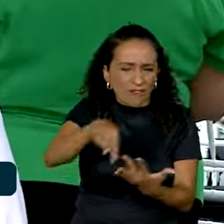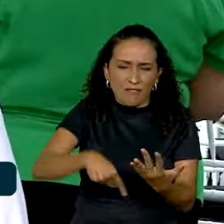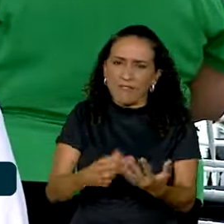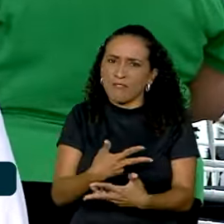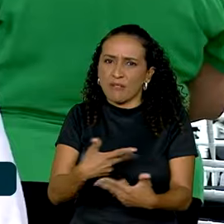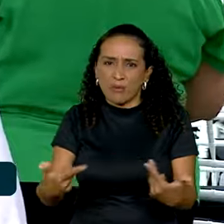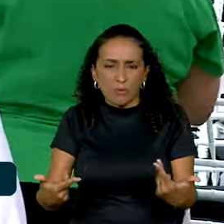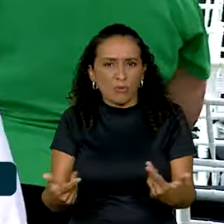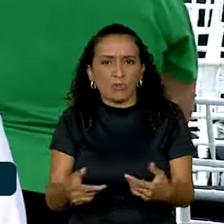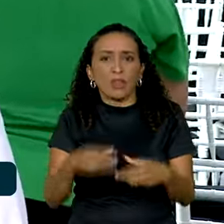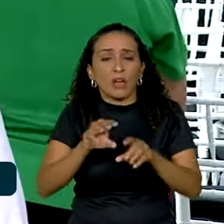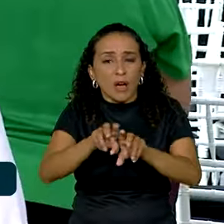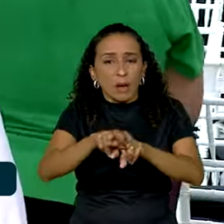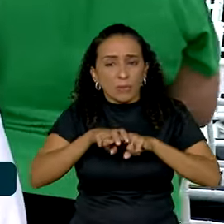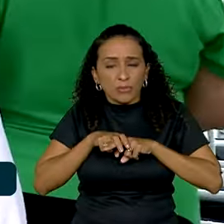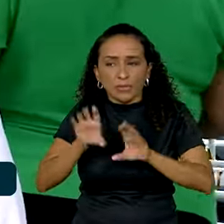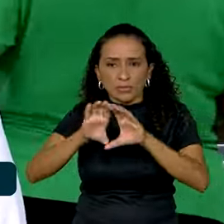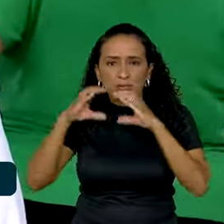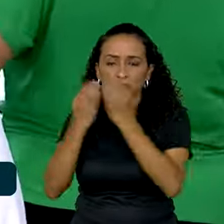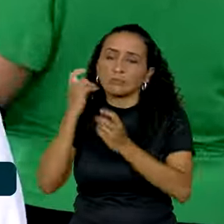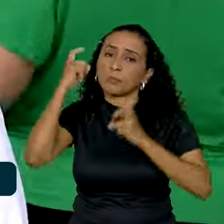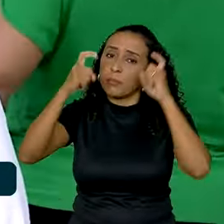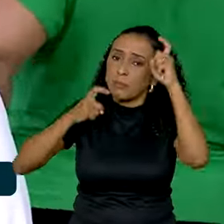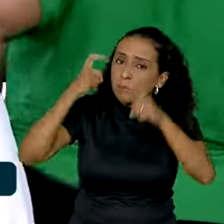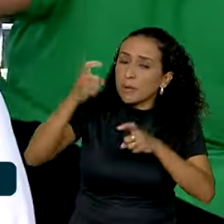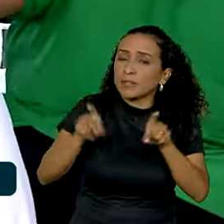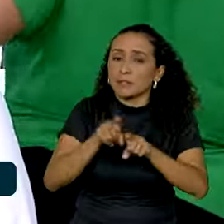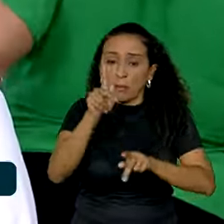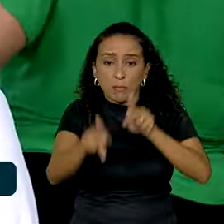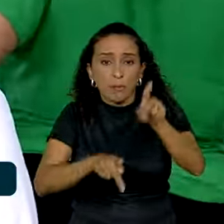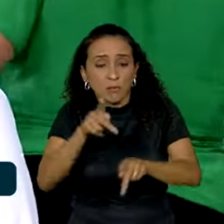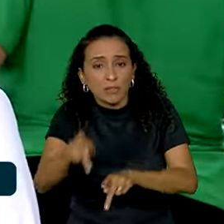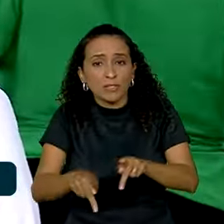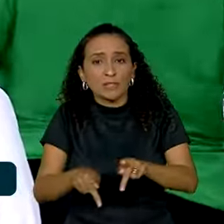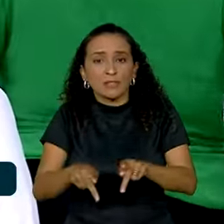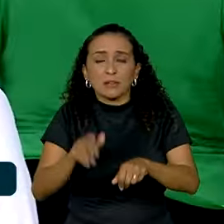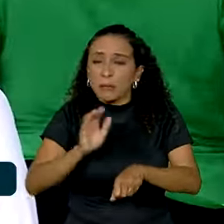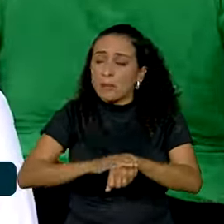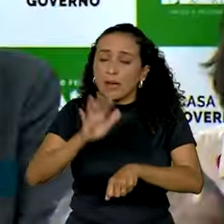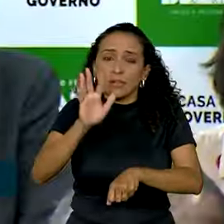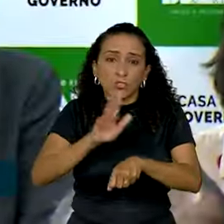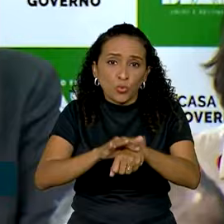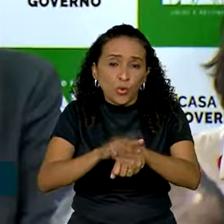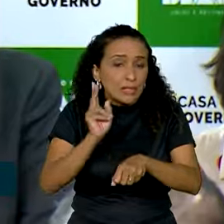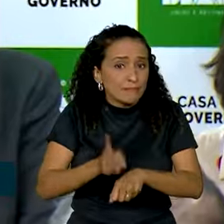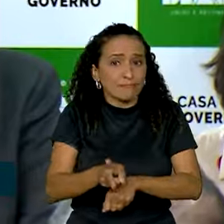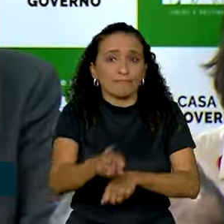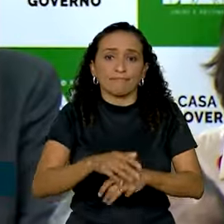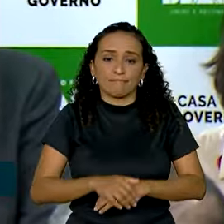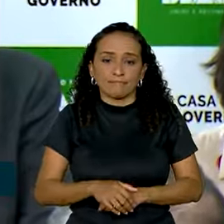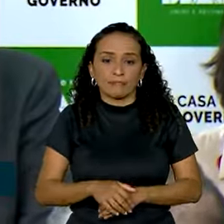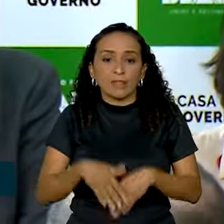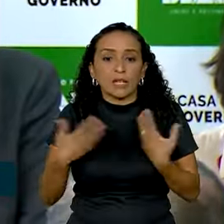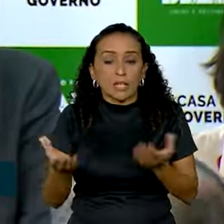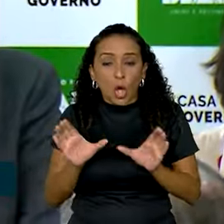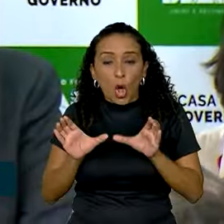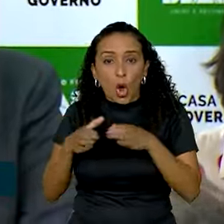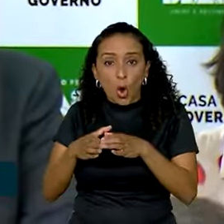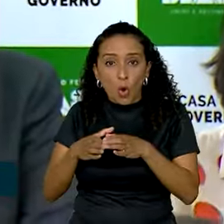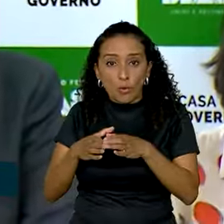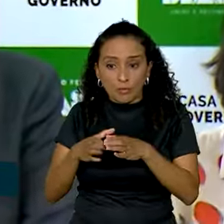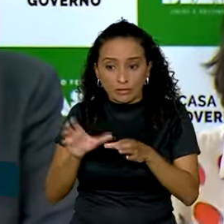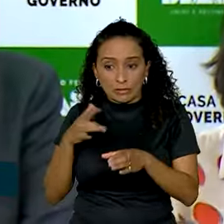isso que a comunidade está muito preocupada e as populações ficam cada vez mais doentes. Para que as equipes de saúde